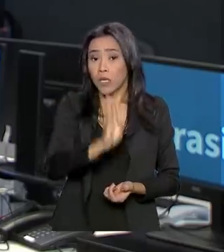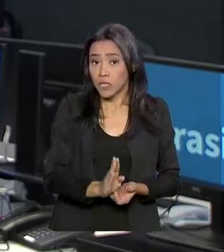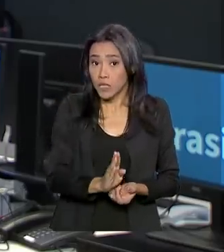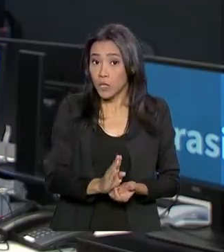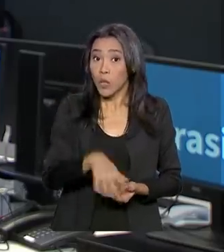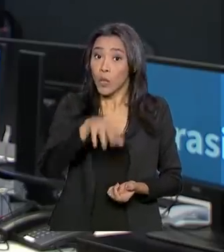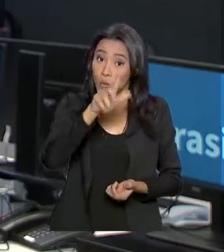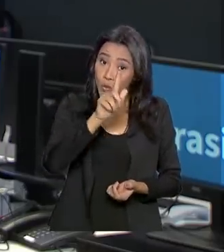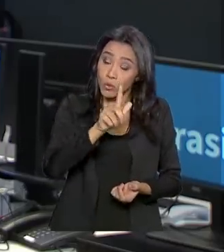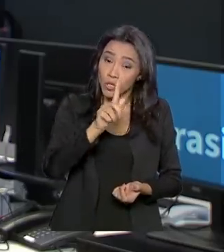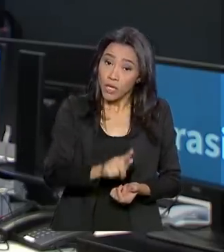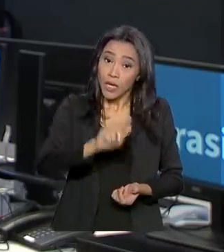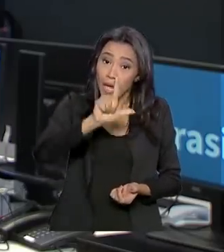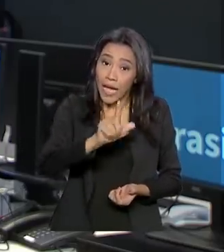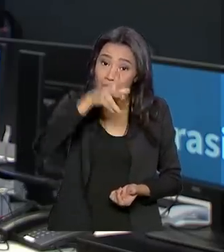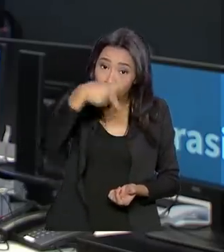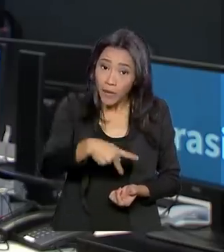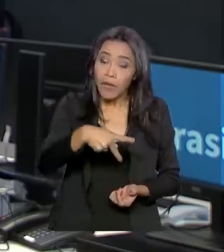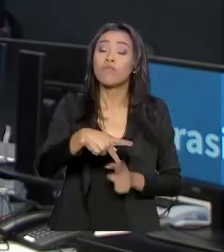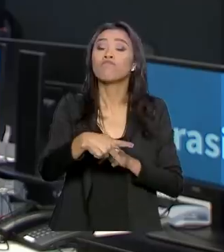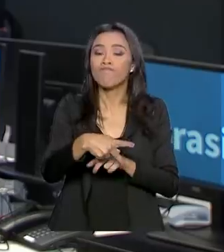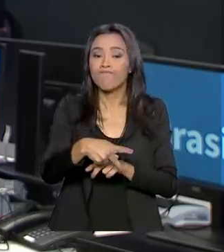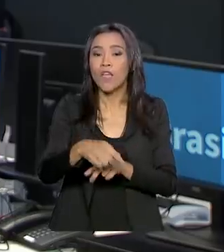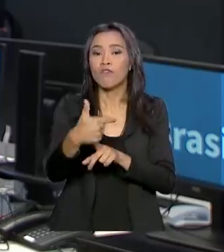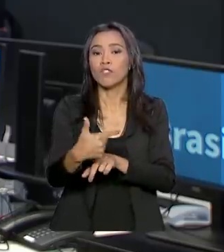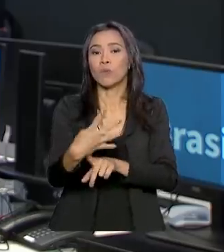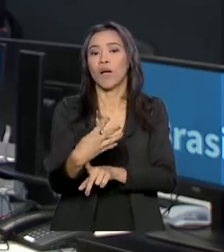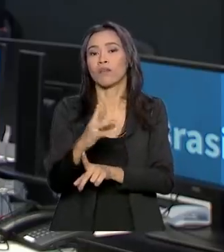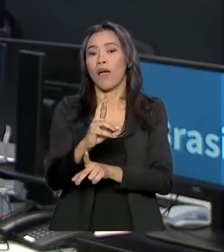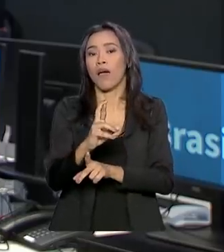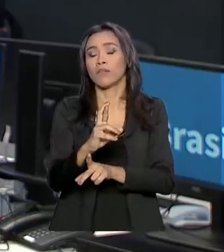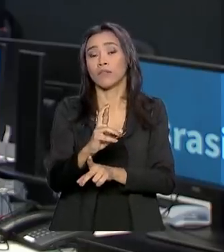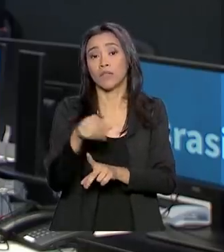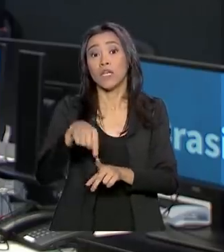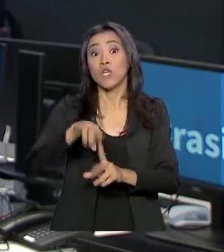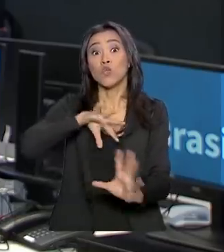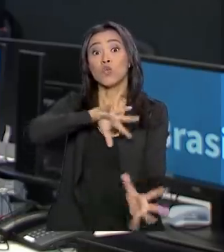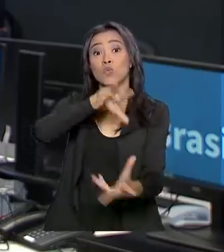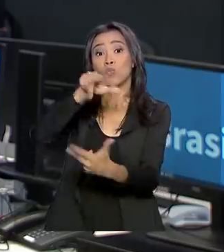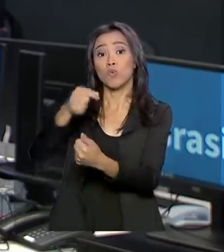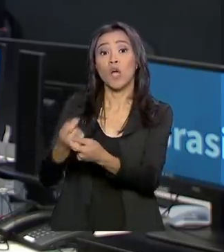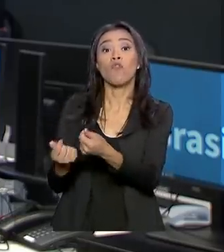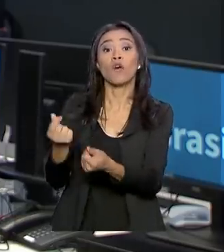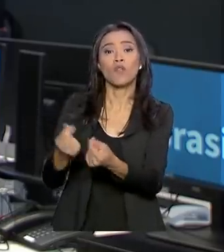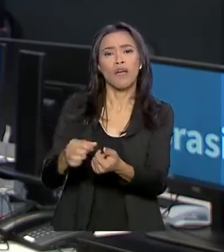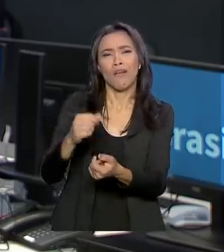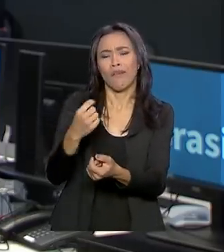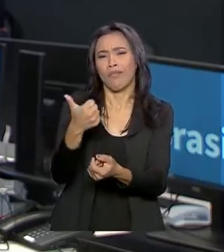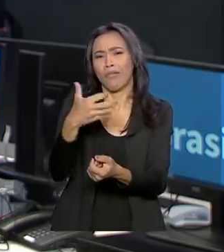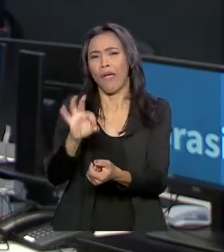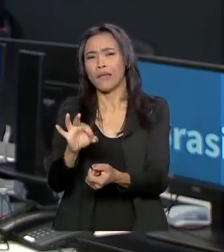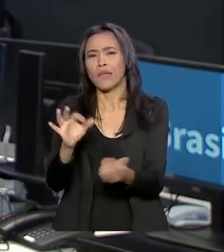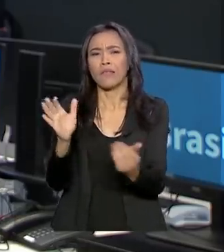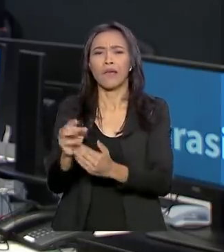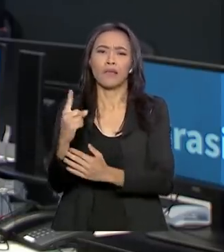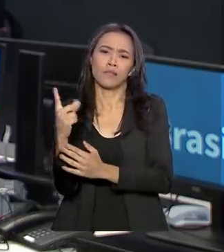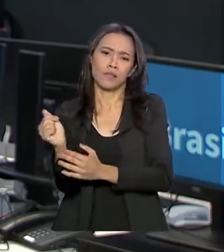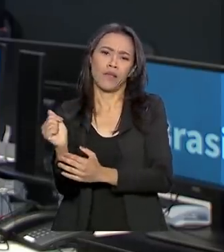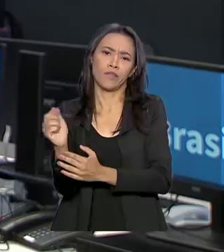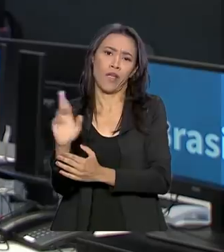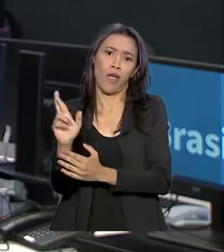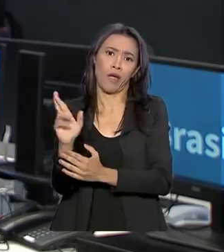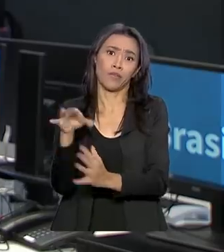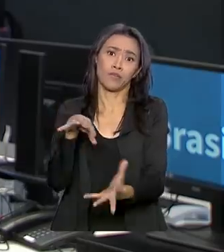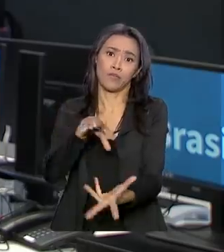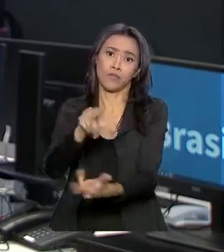o GLP é distribuído por cerca de R$ 24, a cotação internacional varia entre R$ 10 e R 17. Para o consumidor